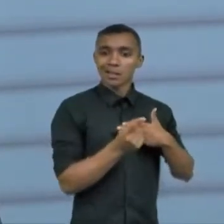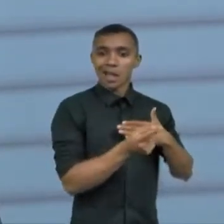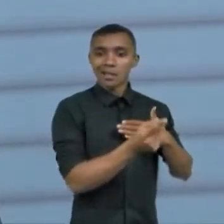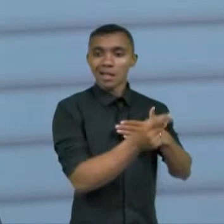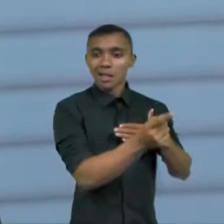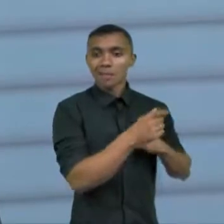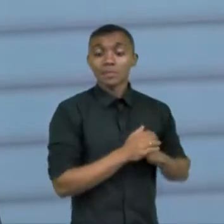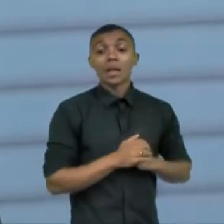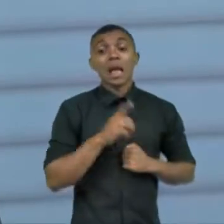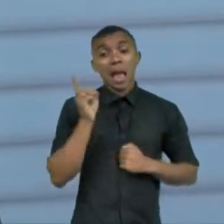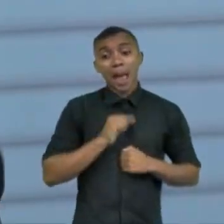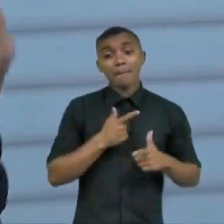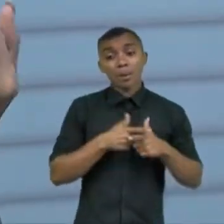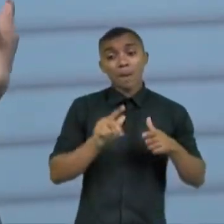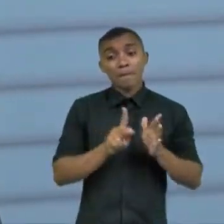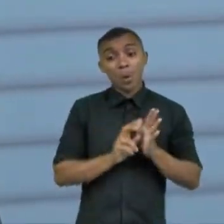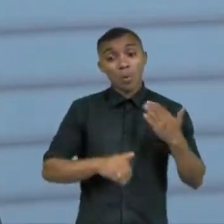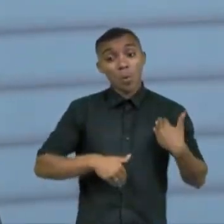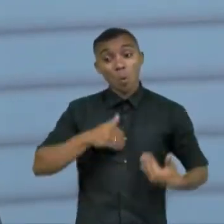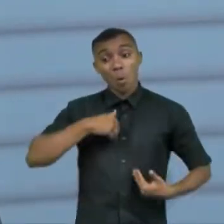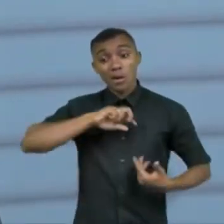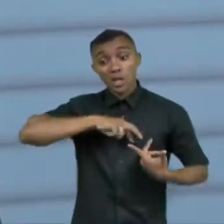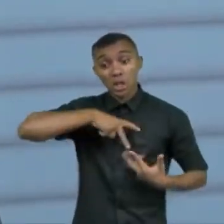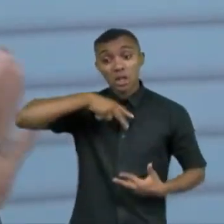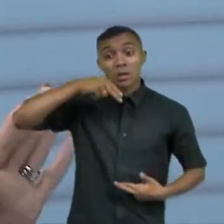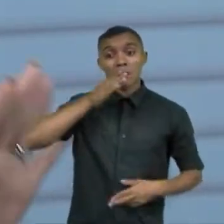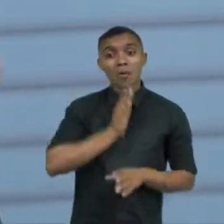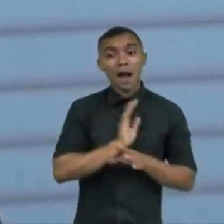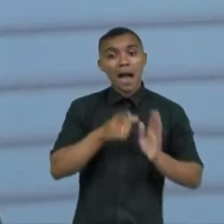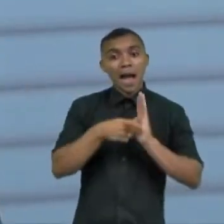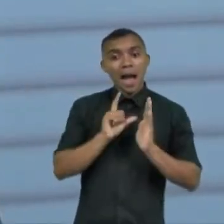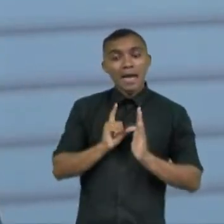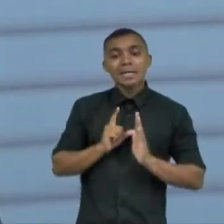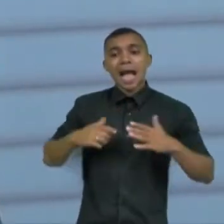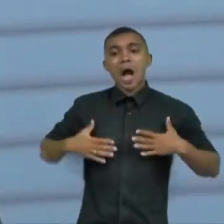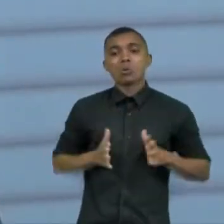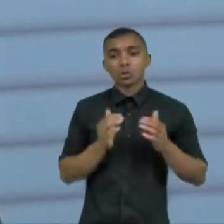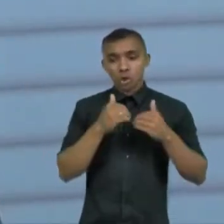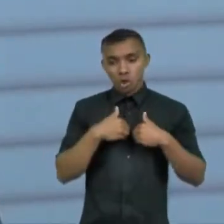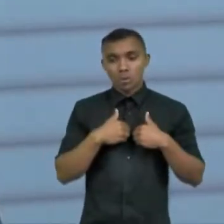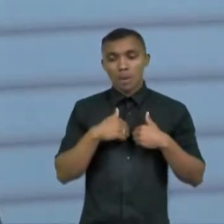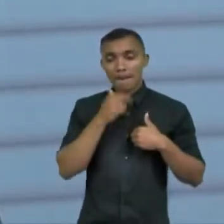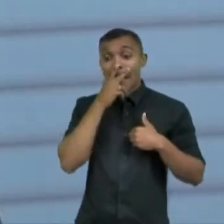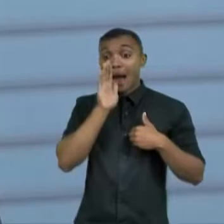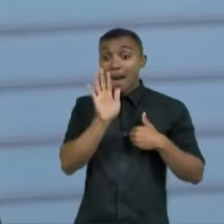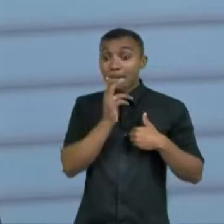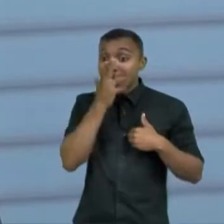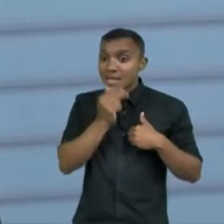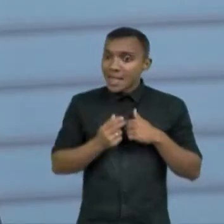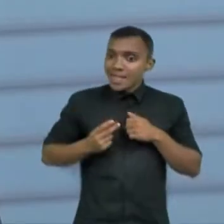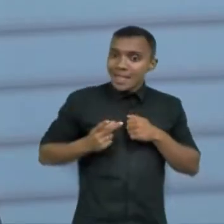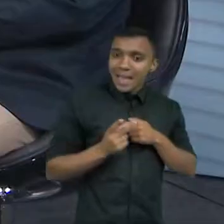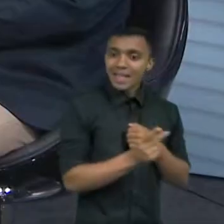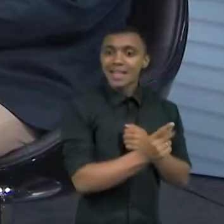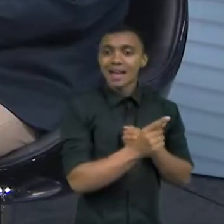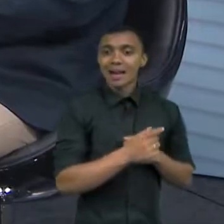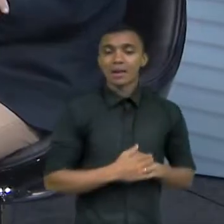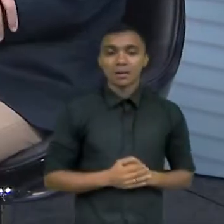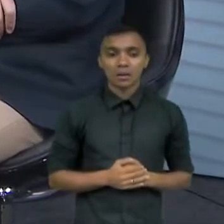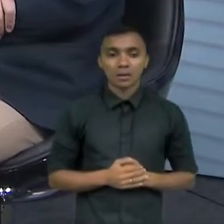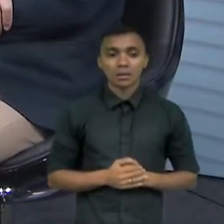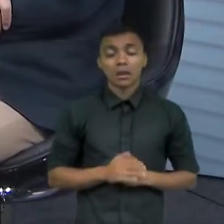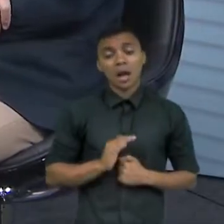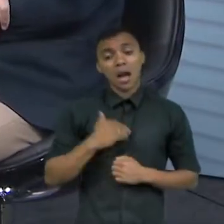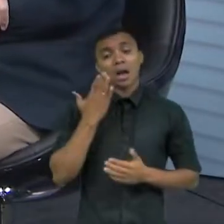um problema genético que pode advir do autismo foram os últimos estudos que foram colocados a ciência ainda está tentando compreender